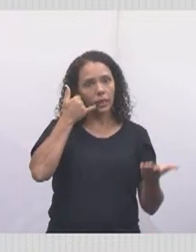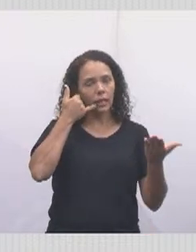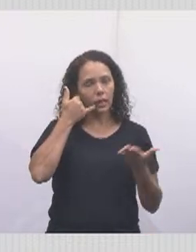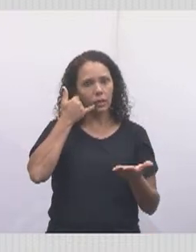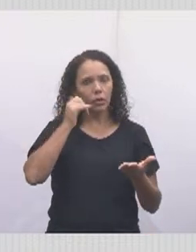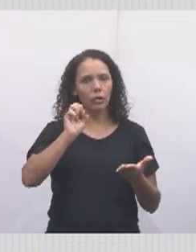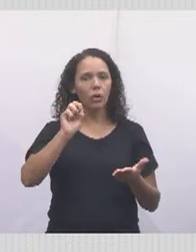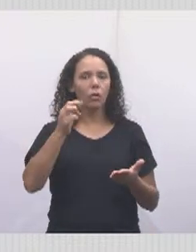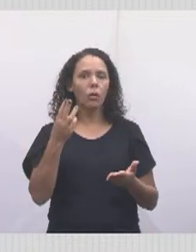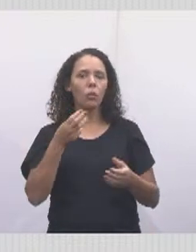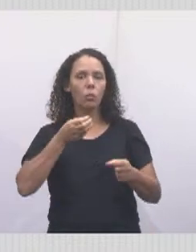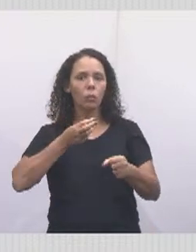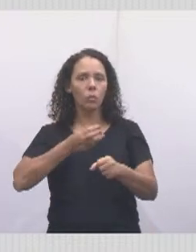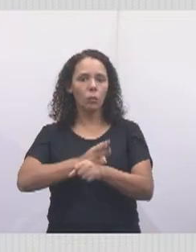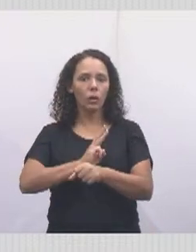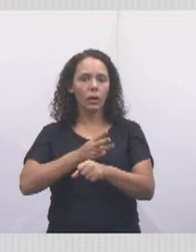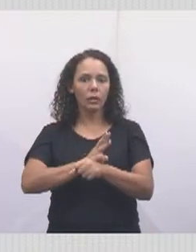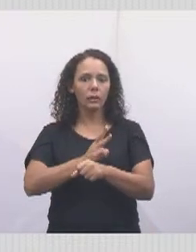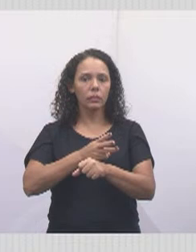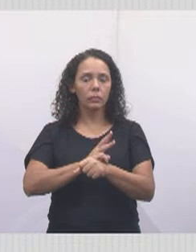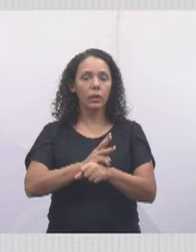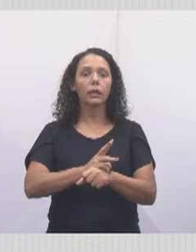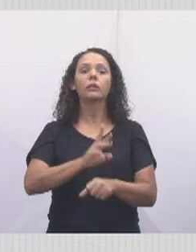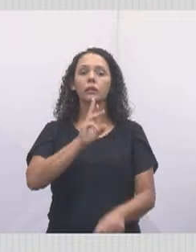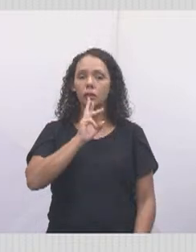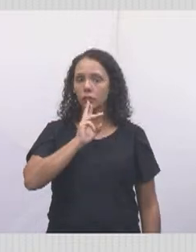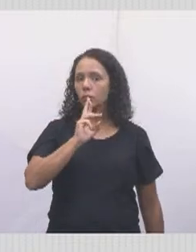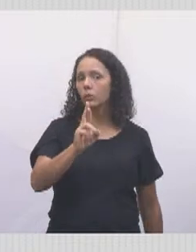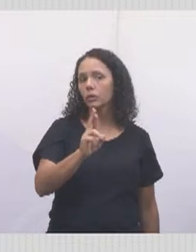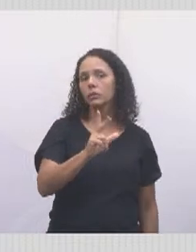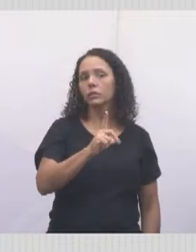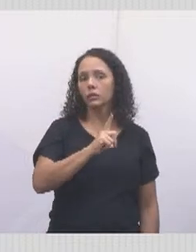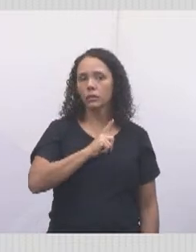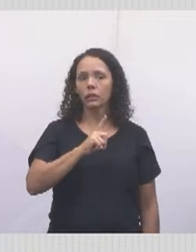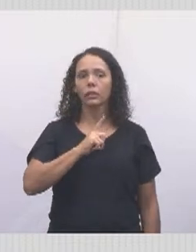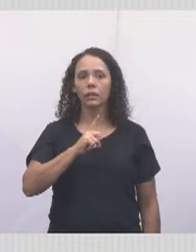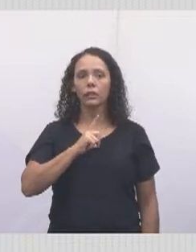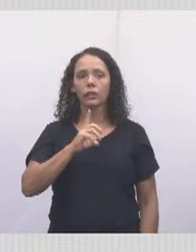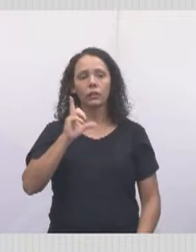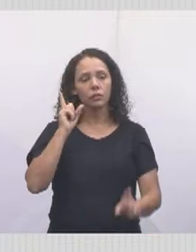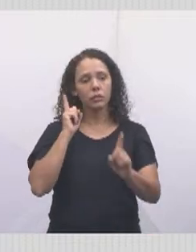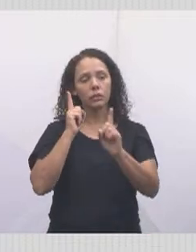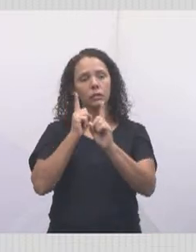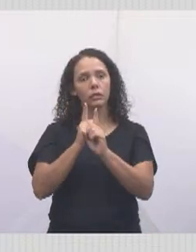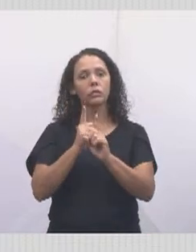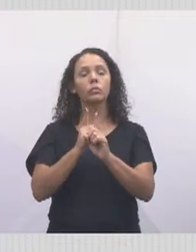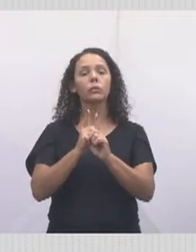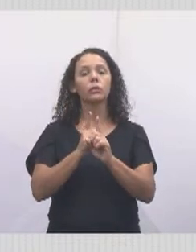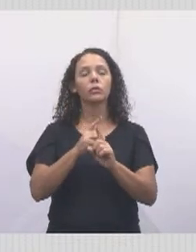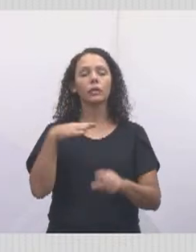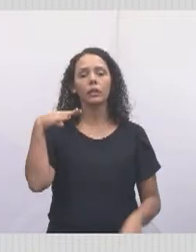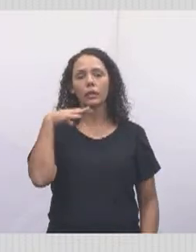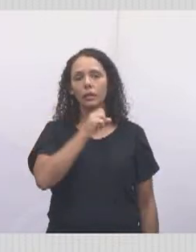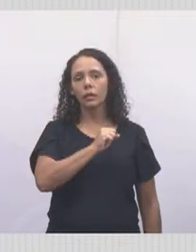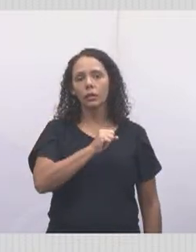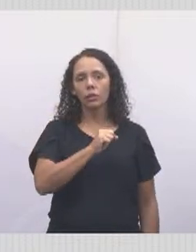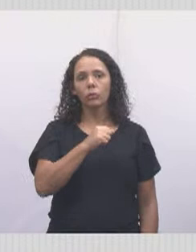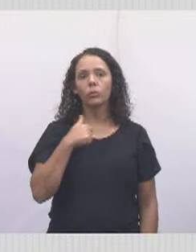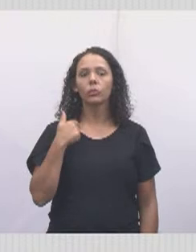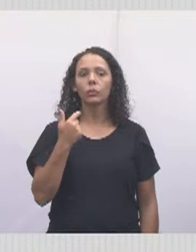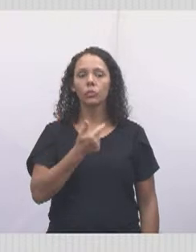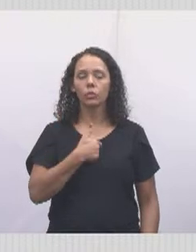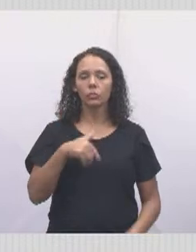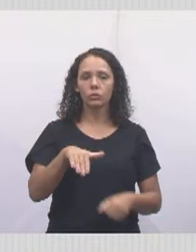ou mandar um WhatsApp, você vai ser respondido, vai ser atendido, nós vamos de imediato estar